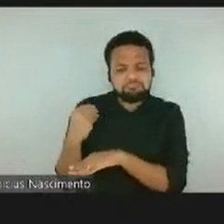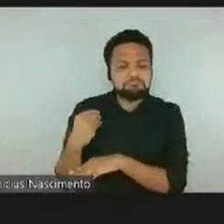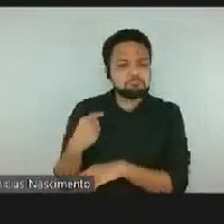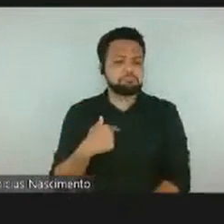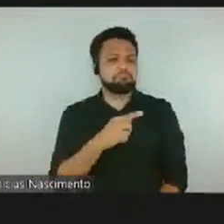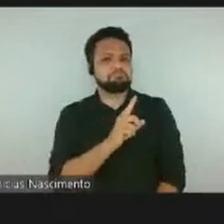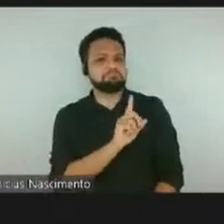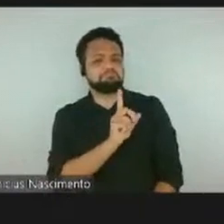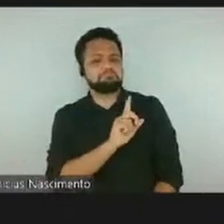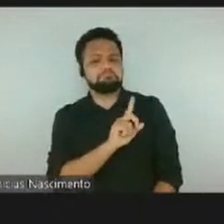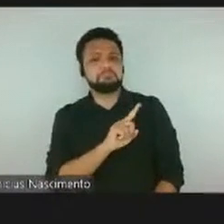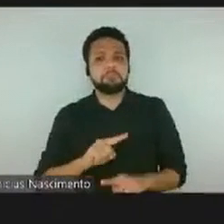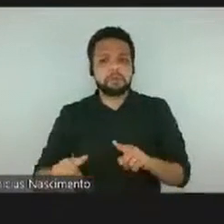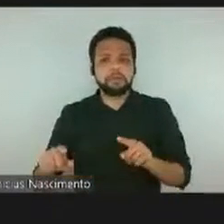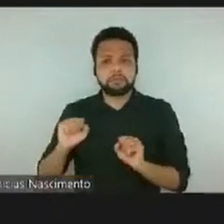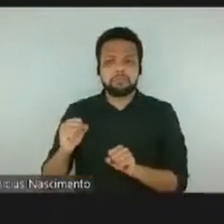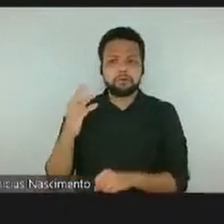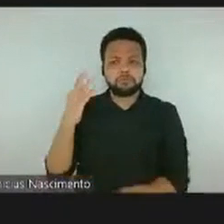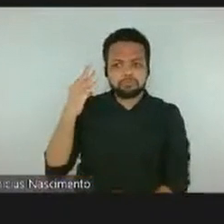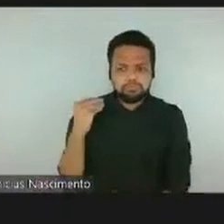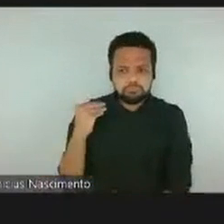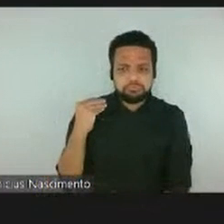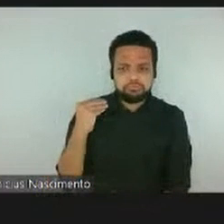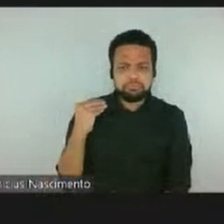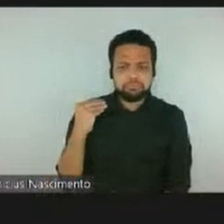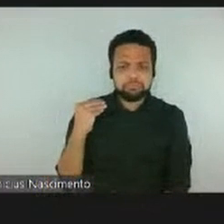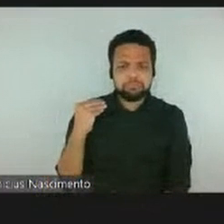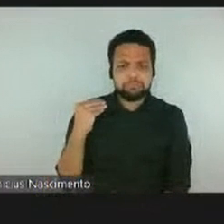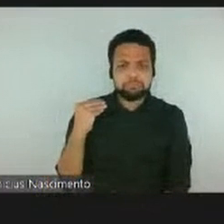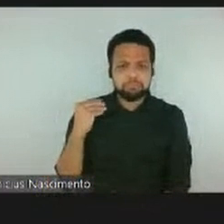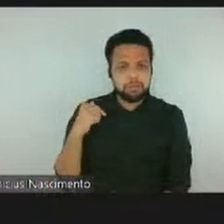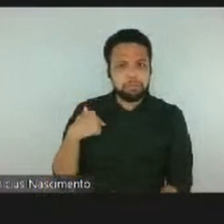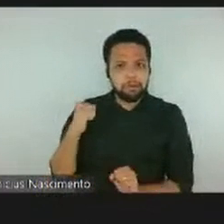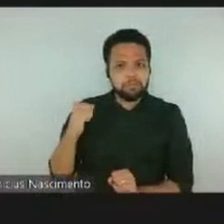mas eu posso ficar desaparecida?